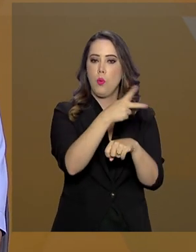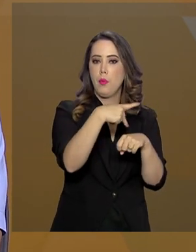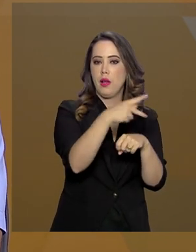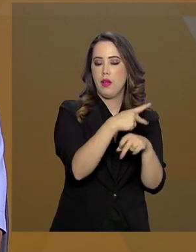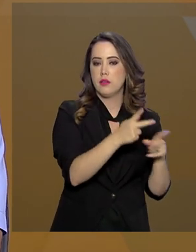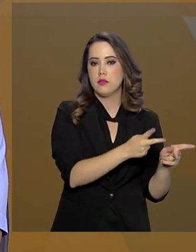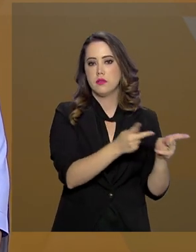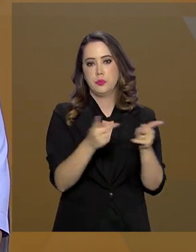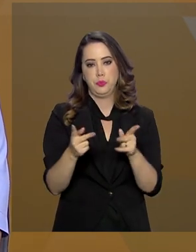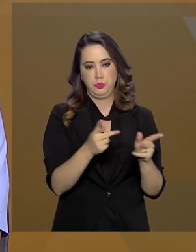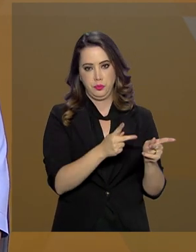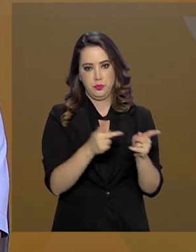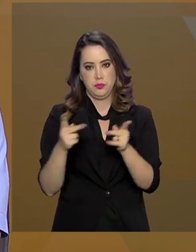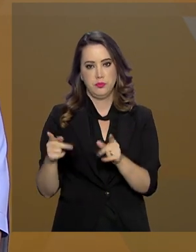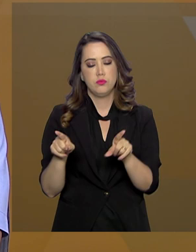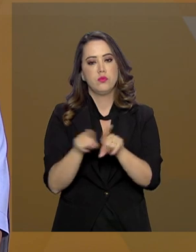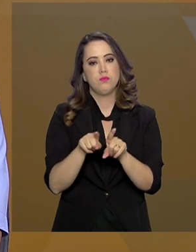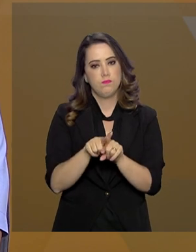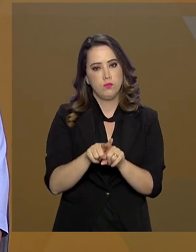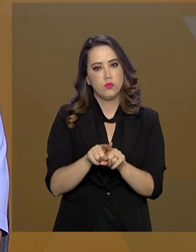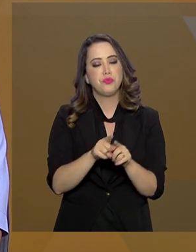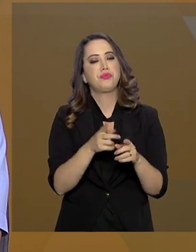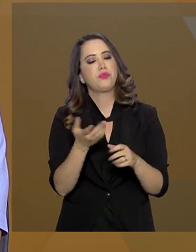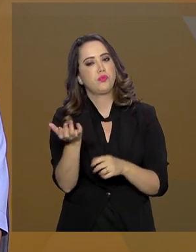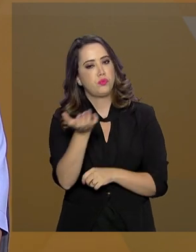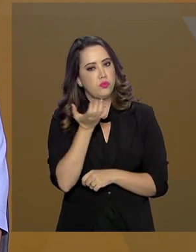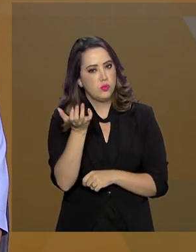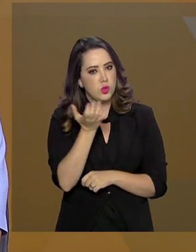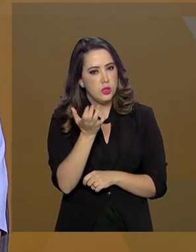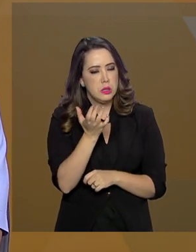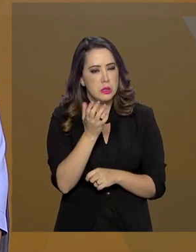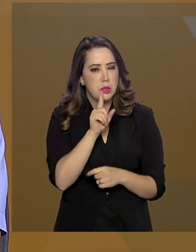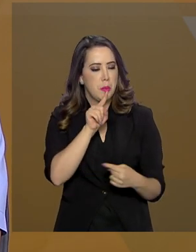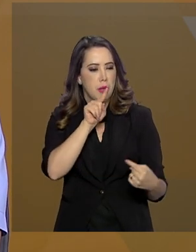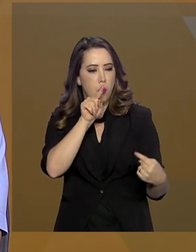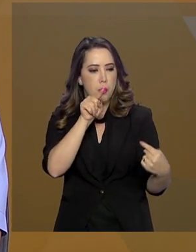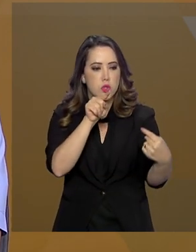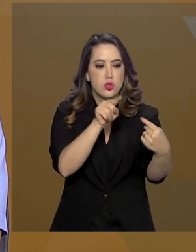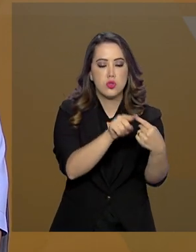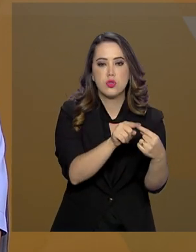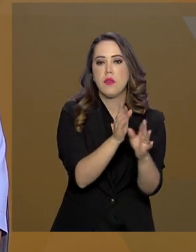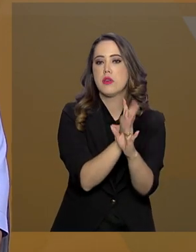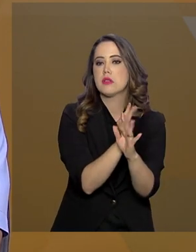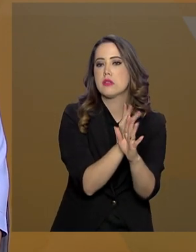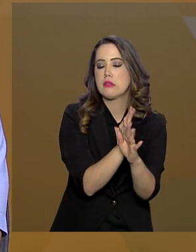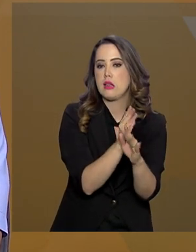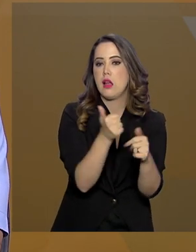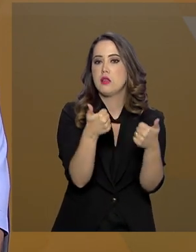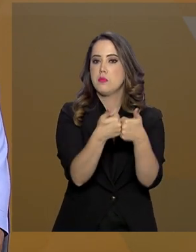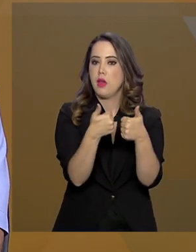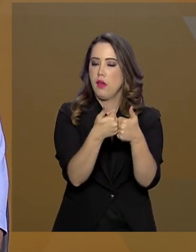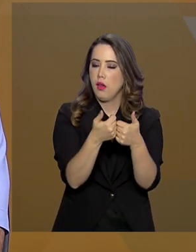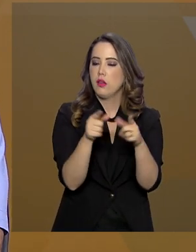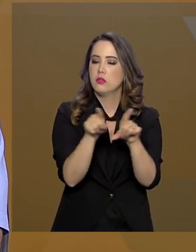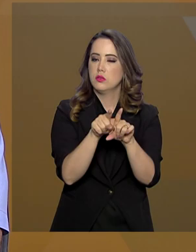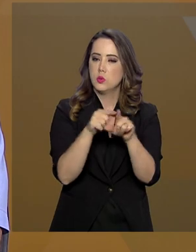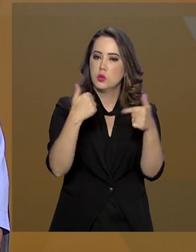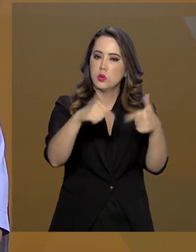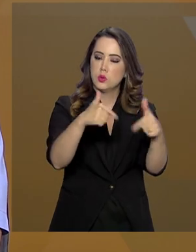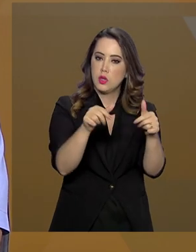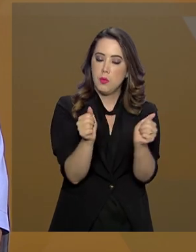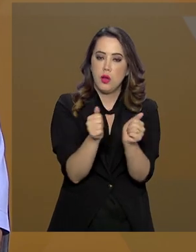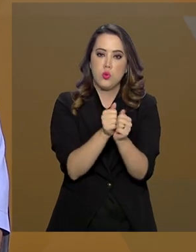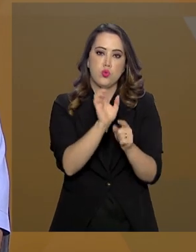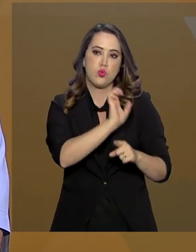O PEPIF, além disso, ele procura chegar mais à ponta da linha, às cidades de fronteira e um trabalho mais integrado com os